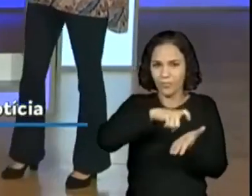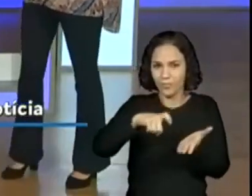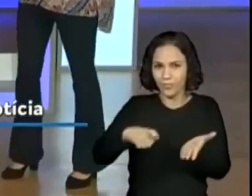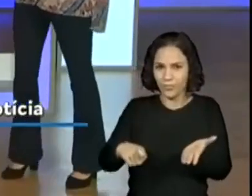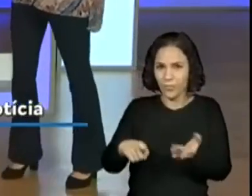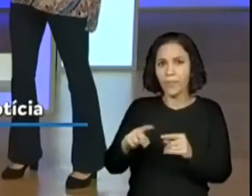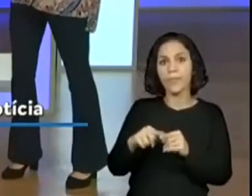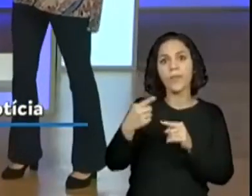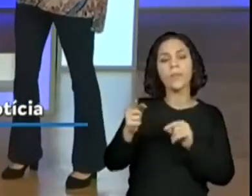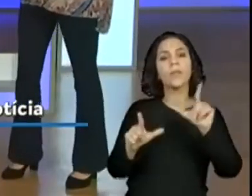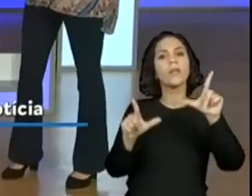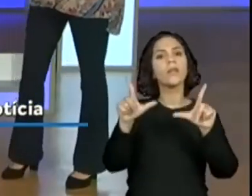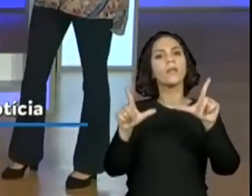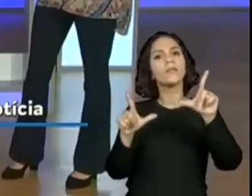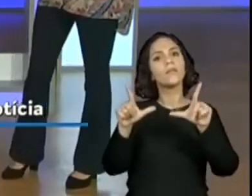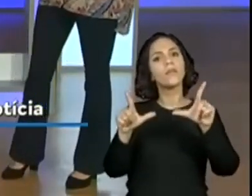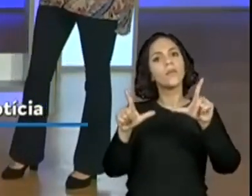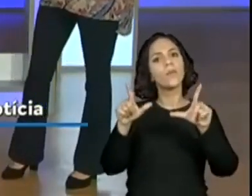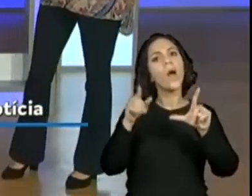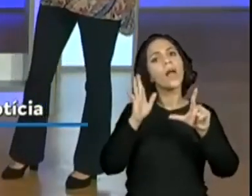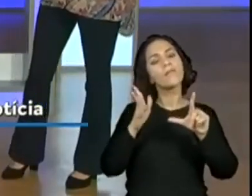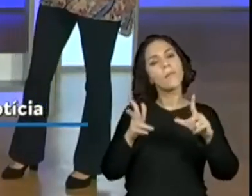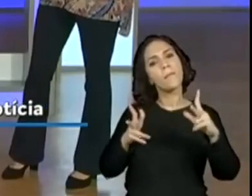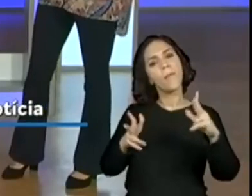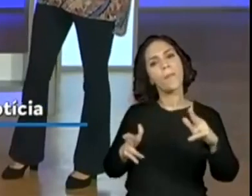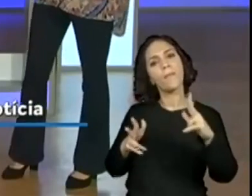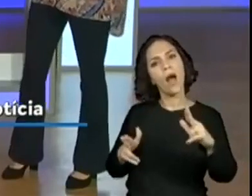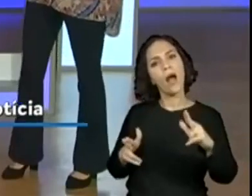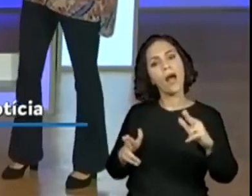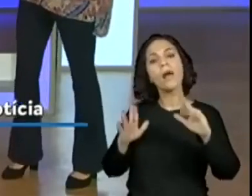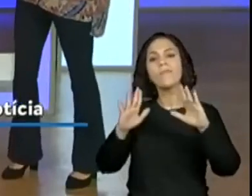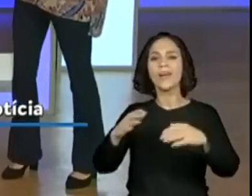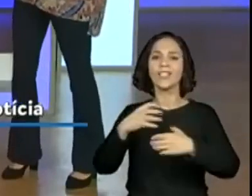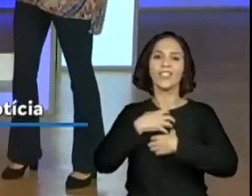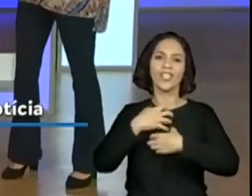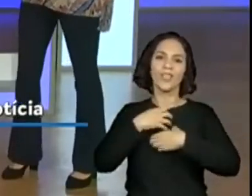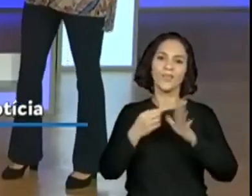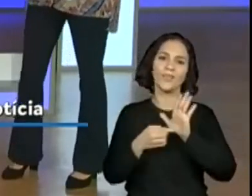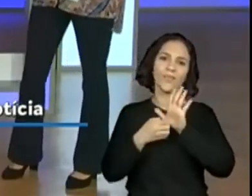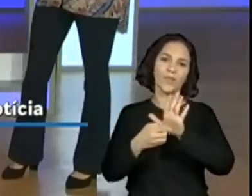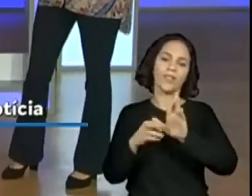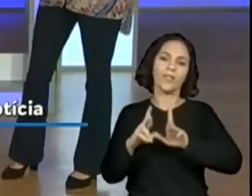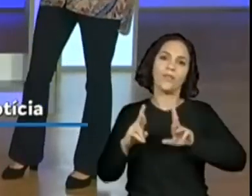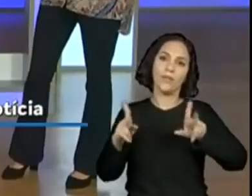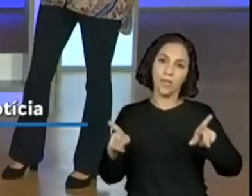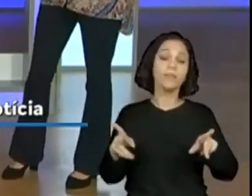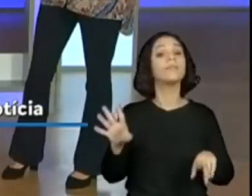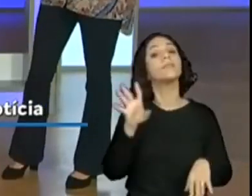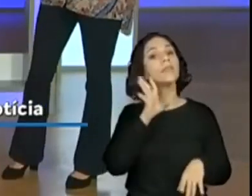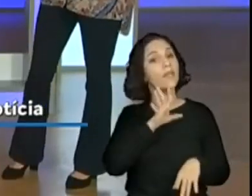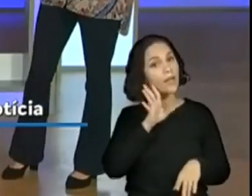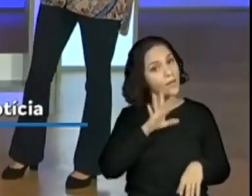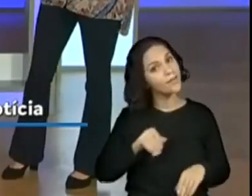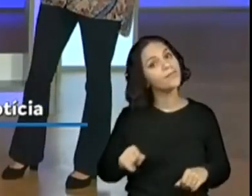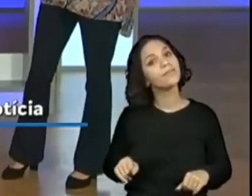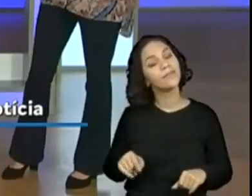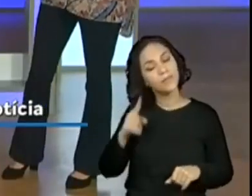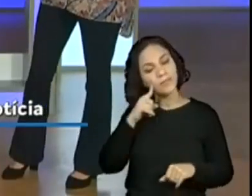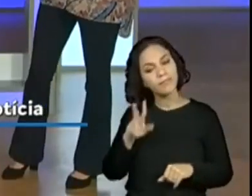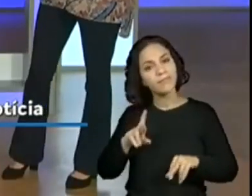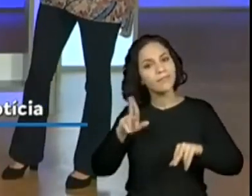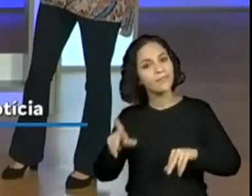depois você olha no telejornal, às vezes a notícia é a mesma notícia, mas é dada de um outro jeito. Isso. Não é legal ir, né, olhando aí essas